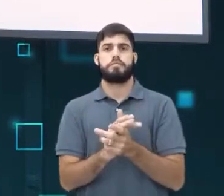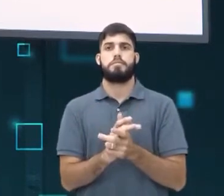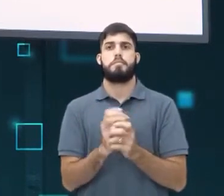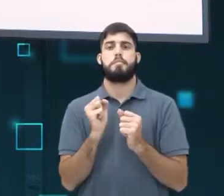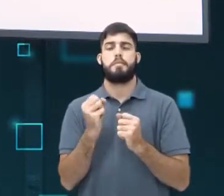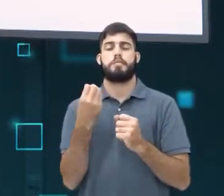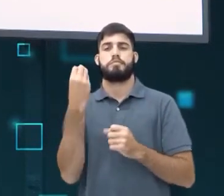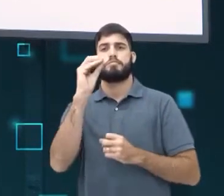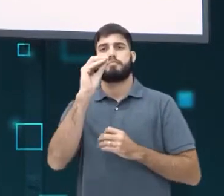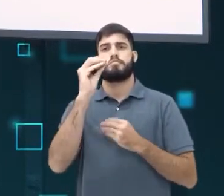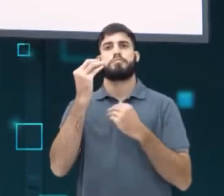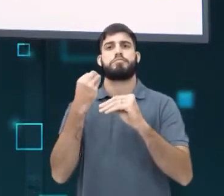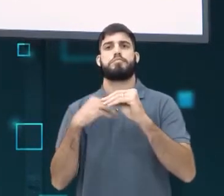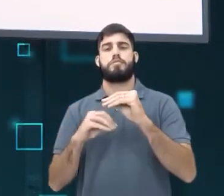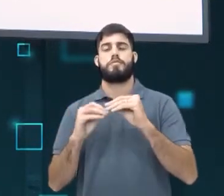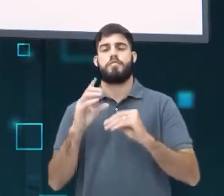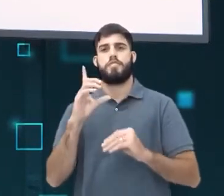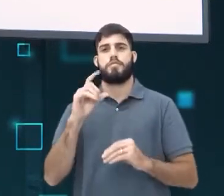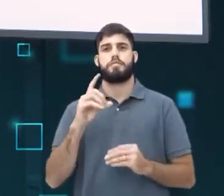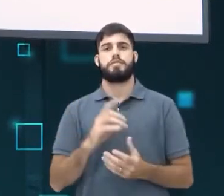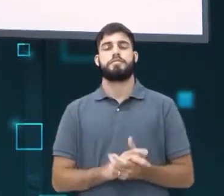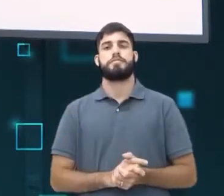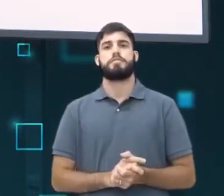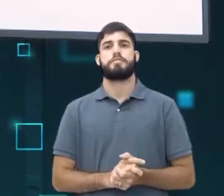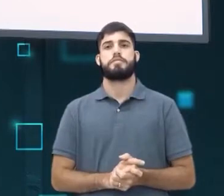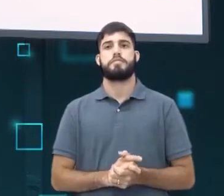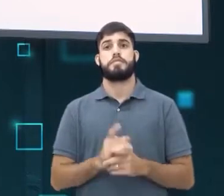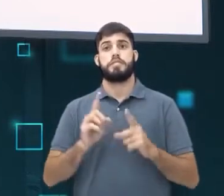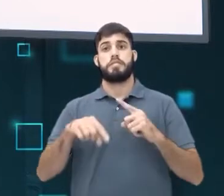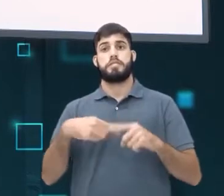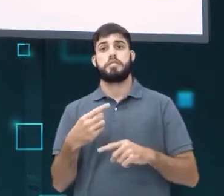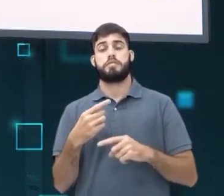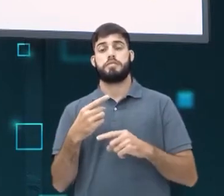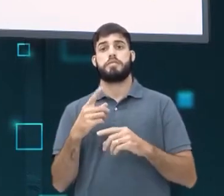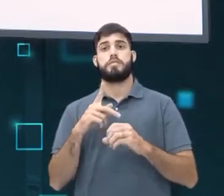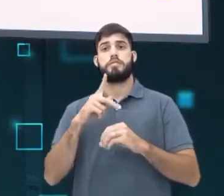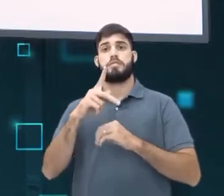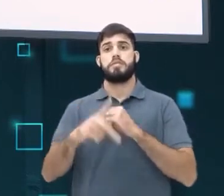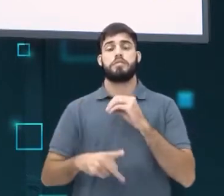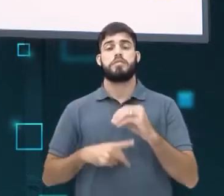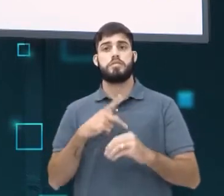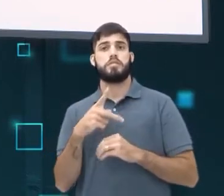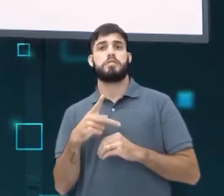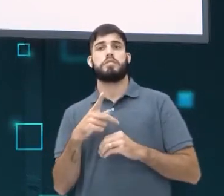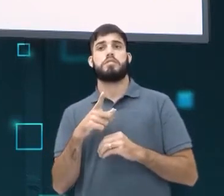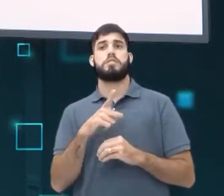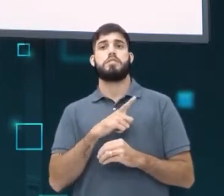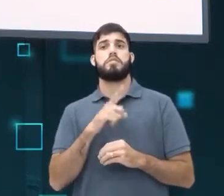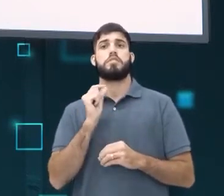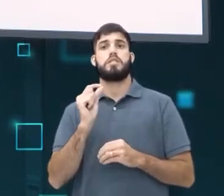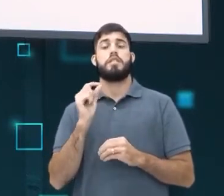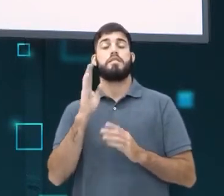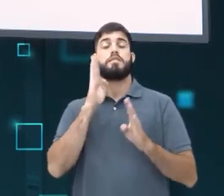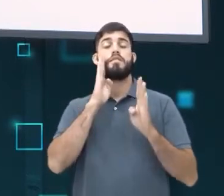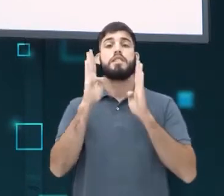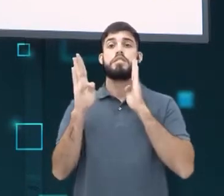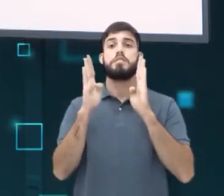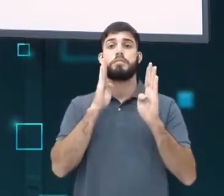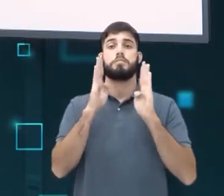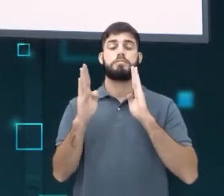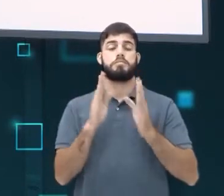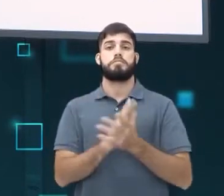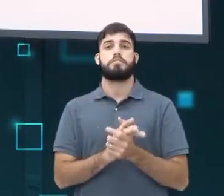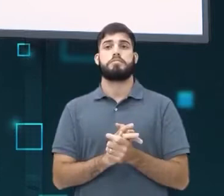compartilhar foto e tudo mais. Depois do Orkut surge o Facebook e no Facebook que começam a